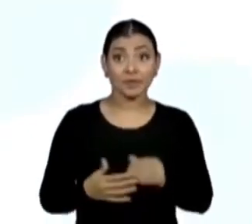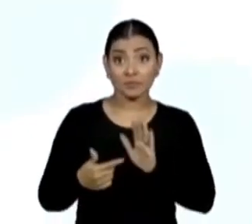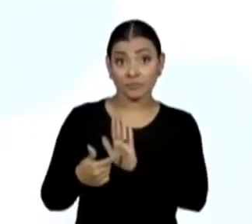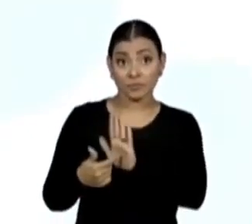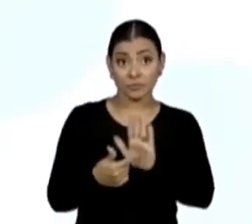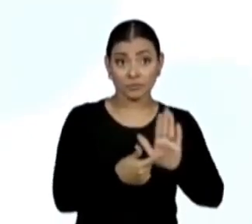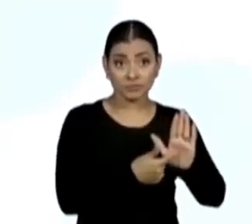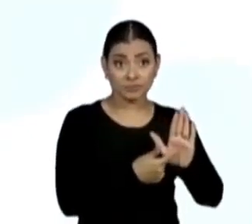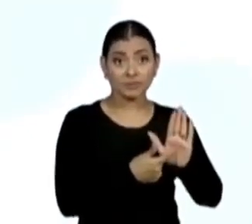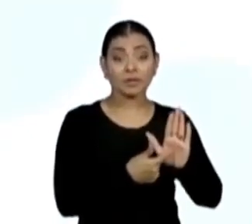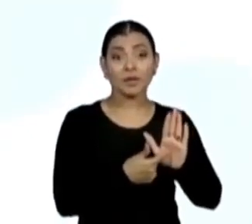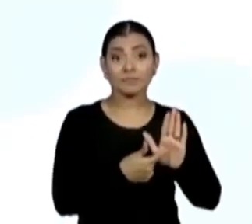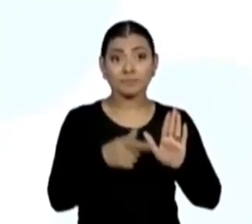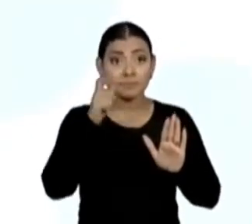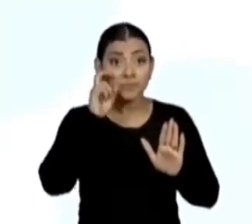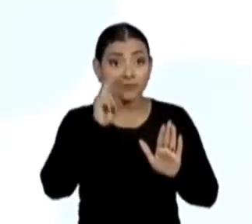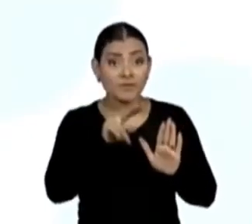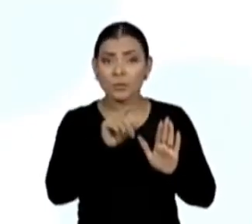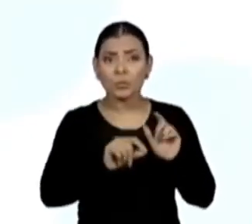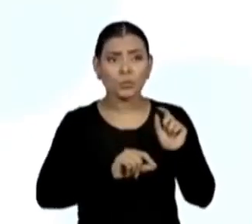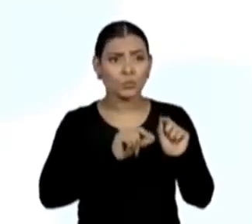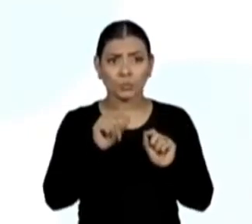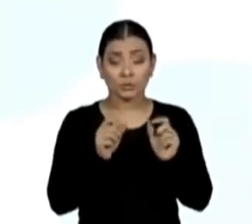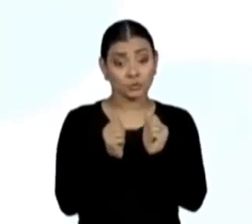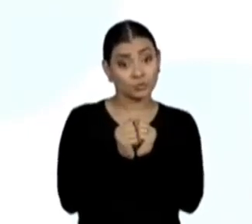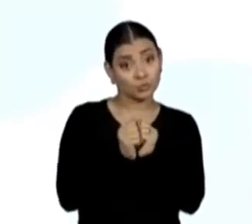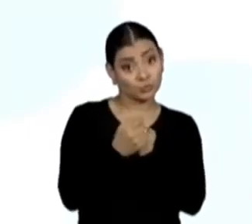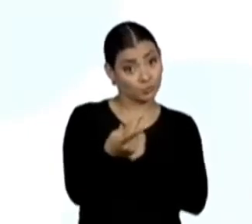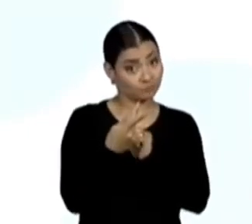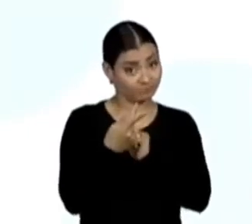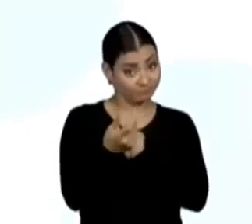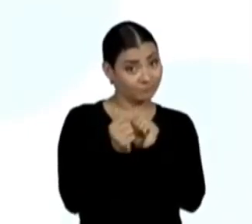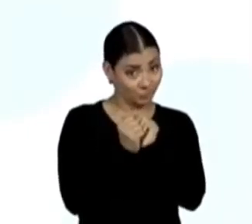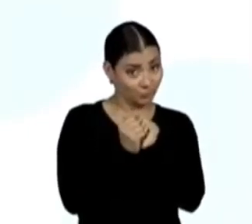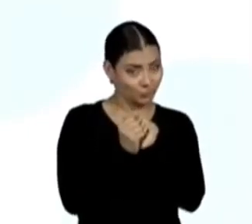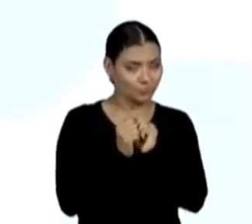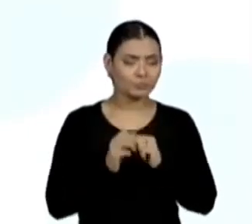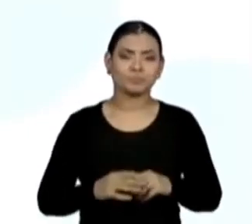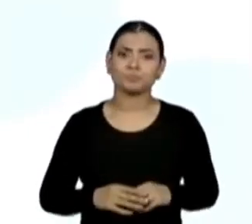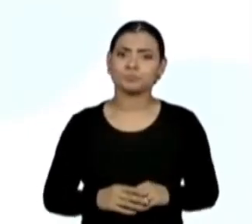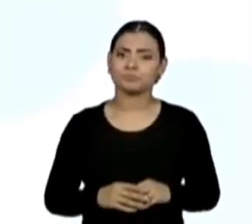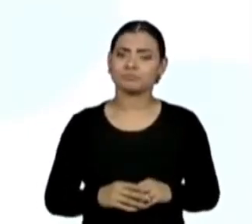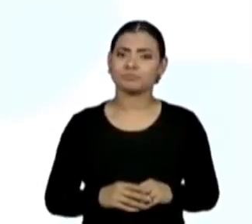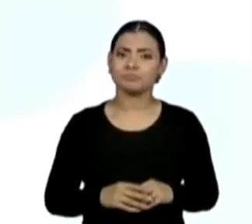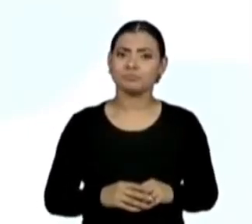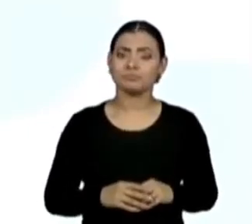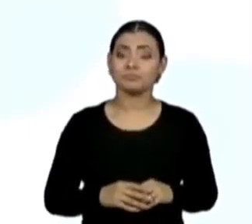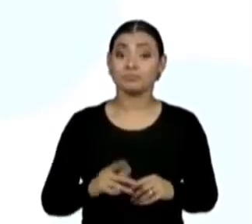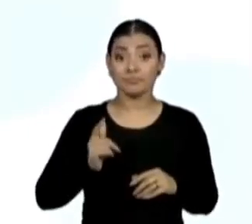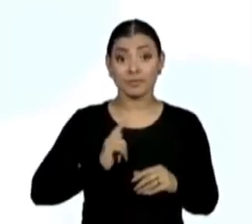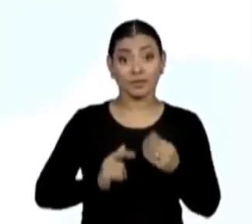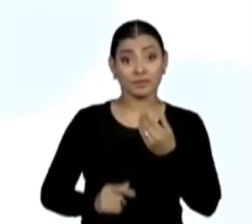para vocês, com vocês. Bom, temos aqui